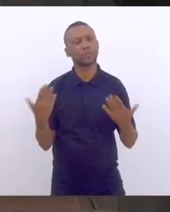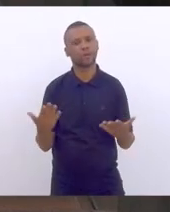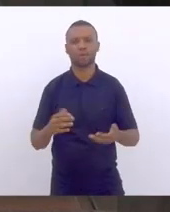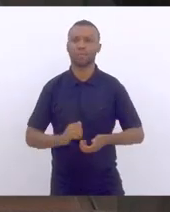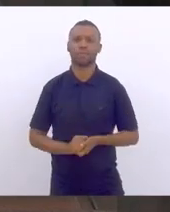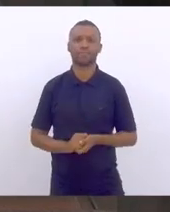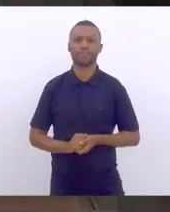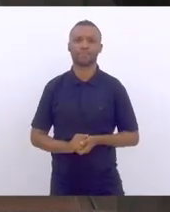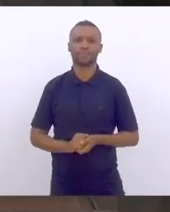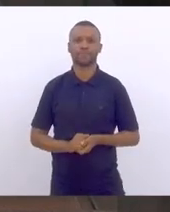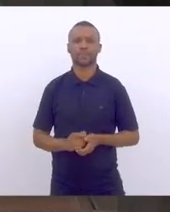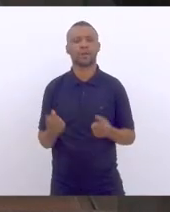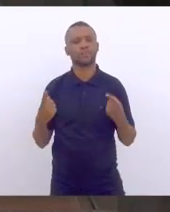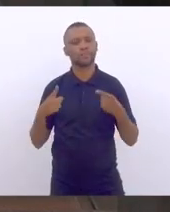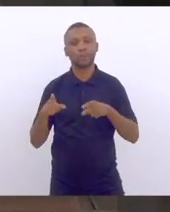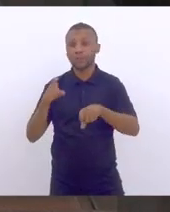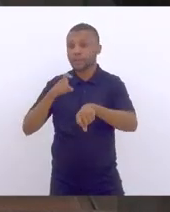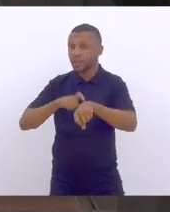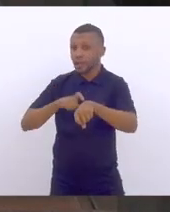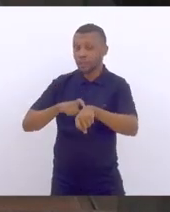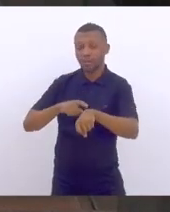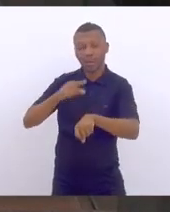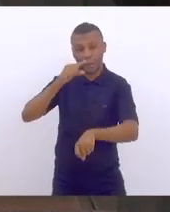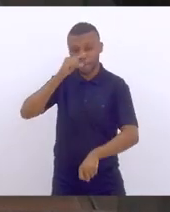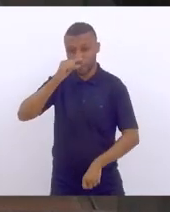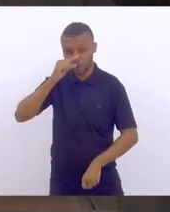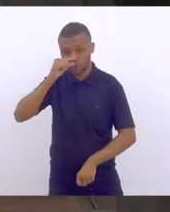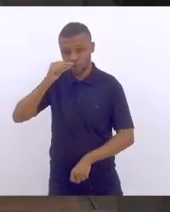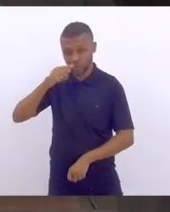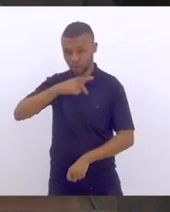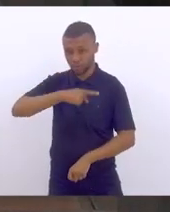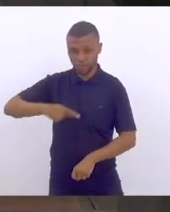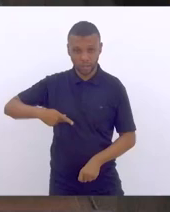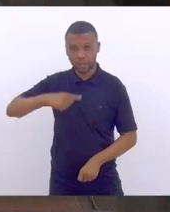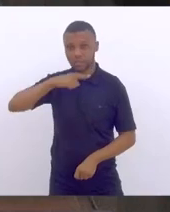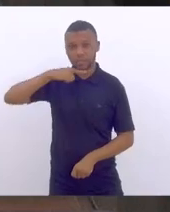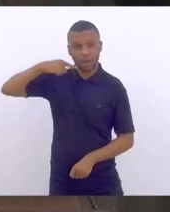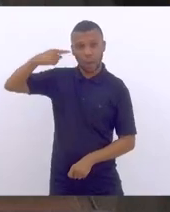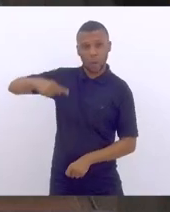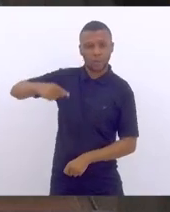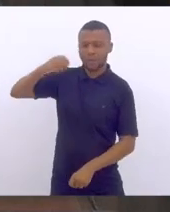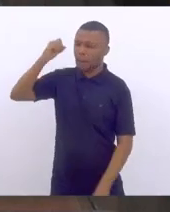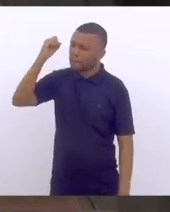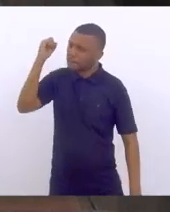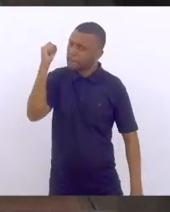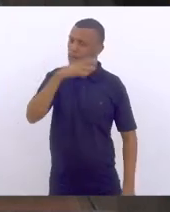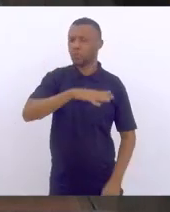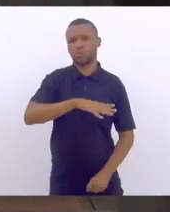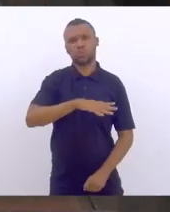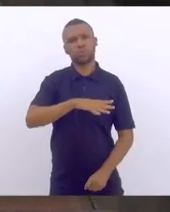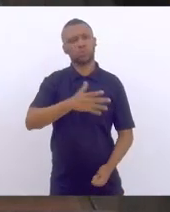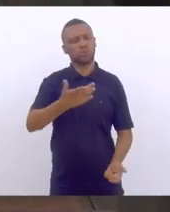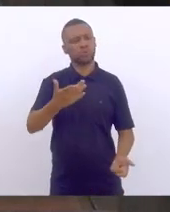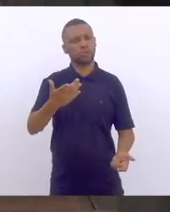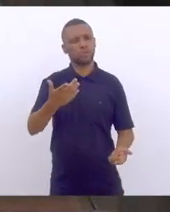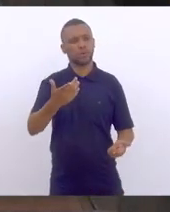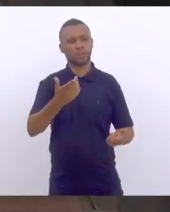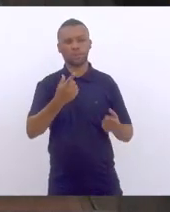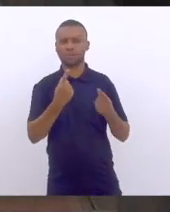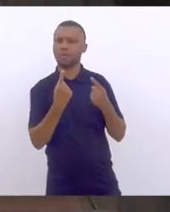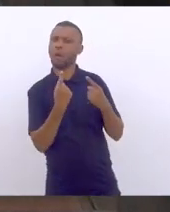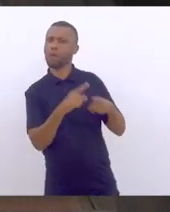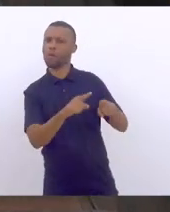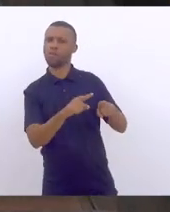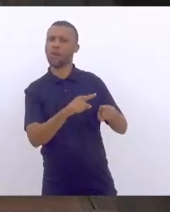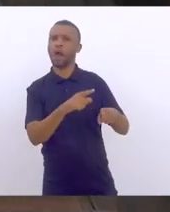que mantém esta guerra absolutamente absurda com a Ucrânia,